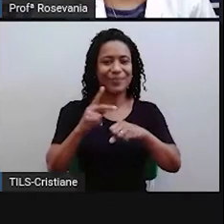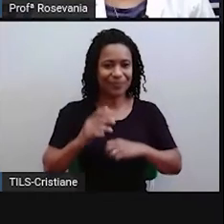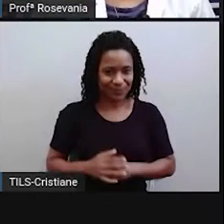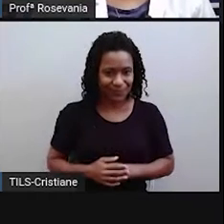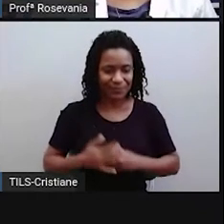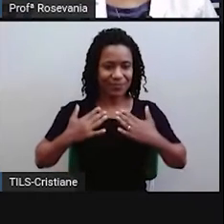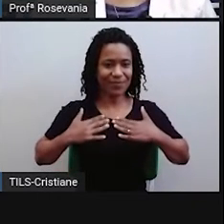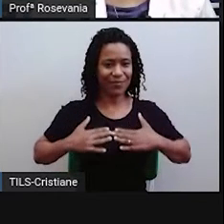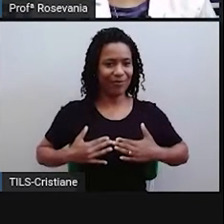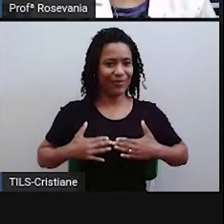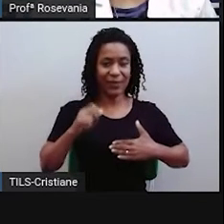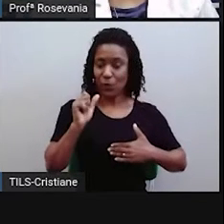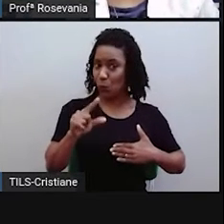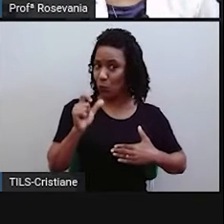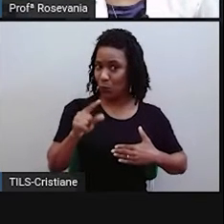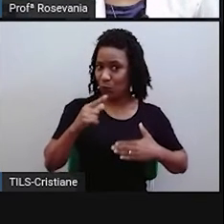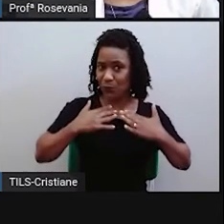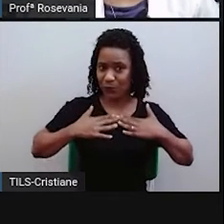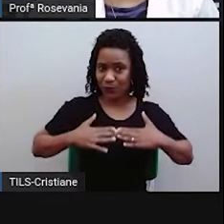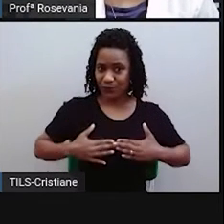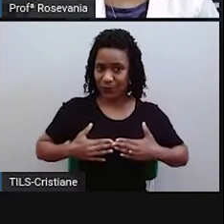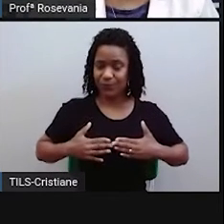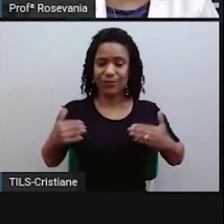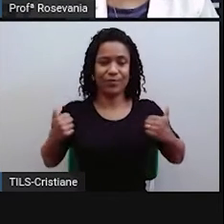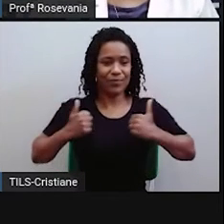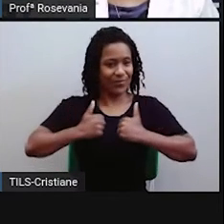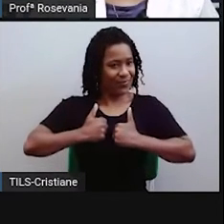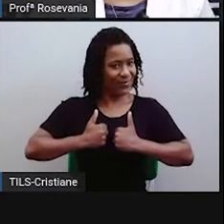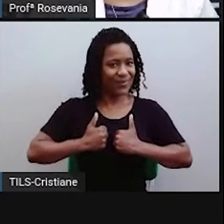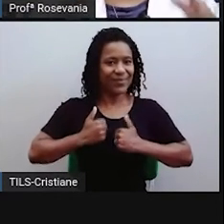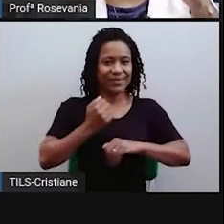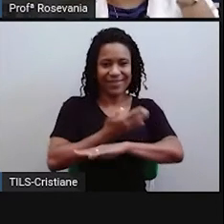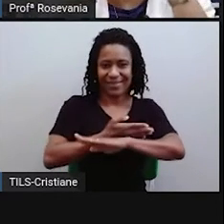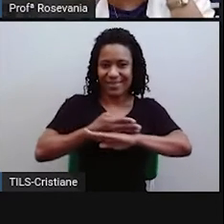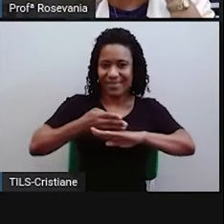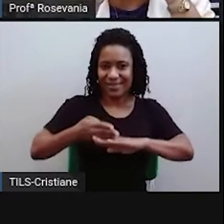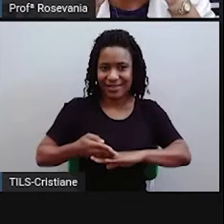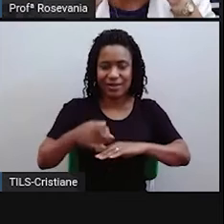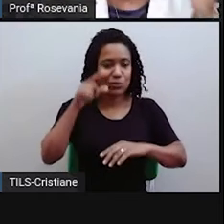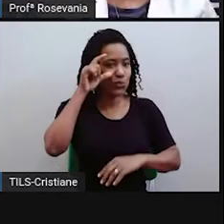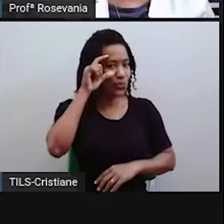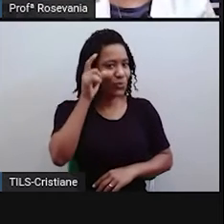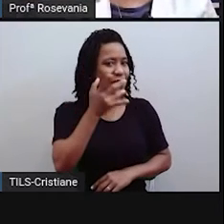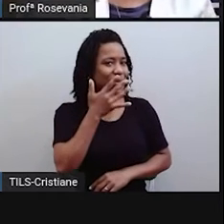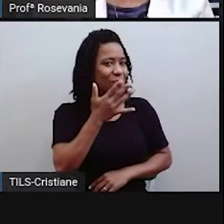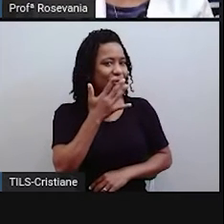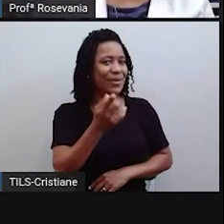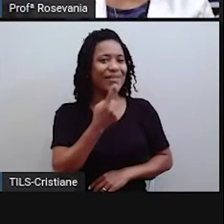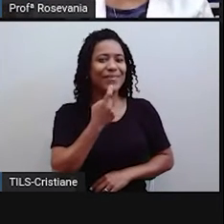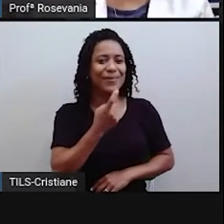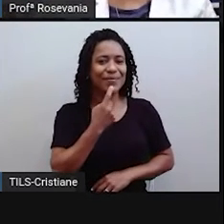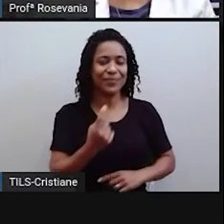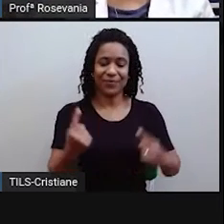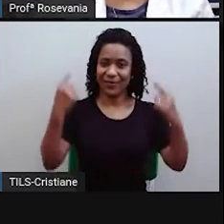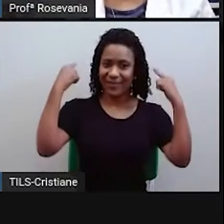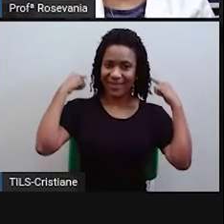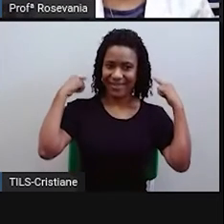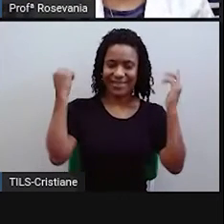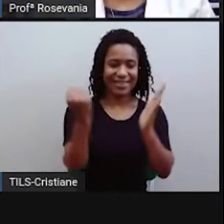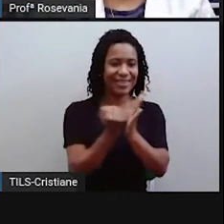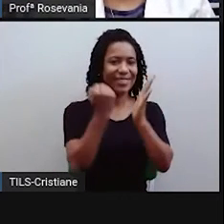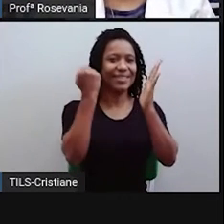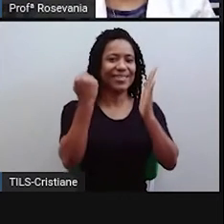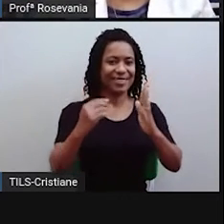jeans, né? Azul, um jaleco branco, eu uso um óculos vermelhinho. Atrás de mim, né, tem a